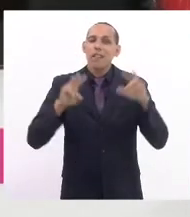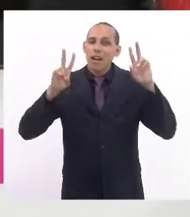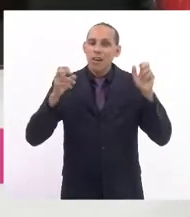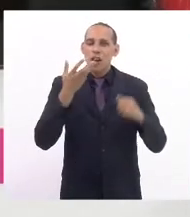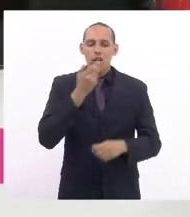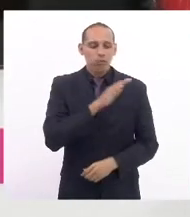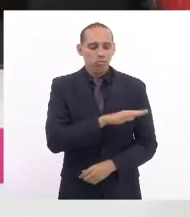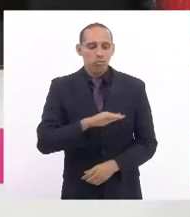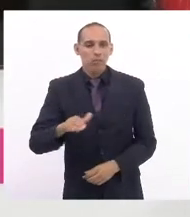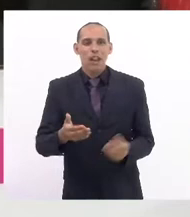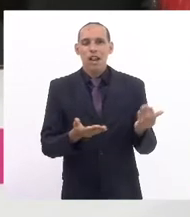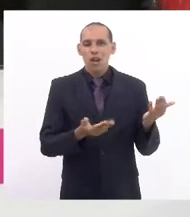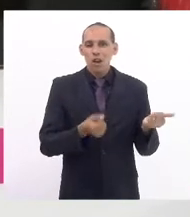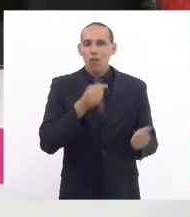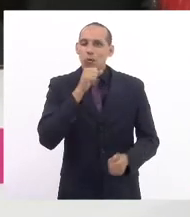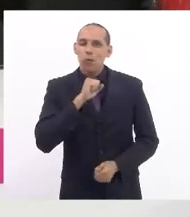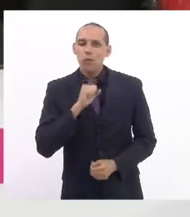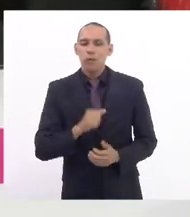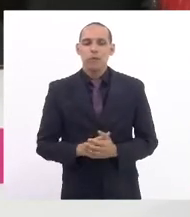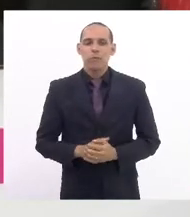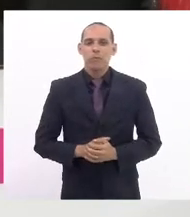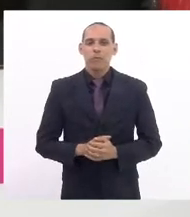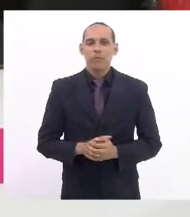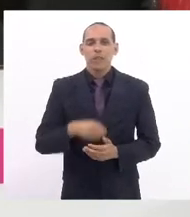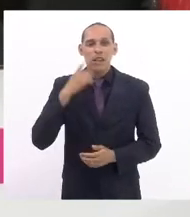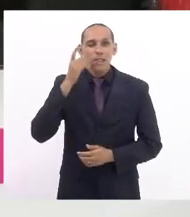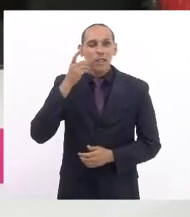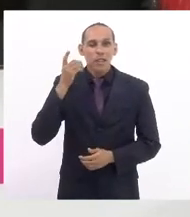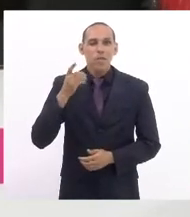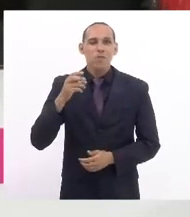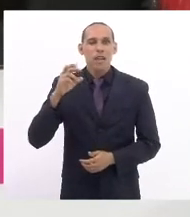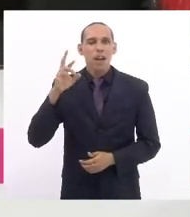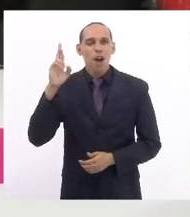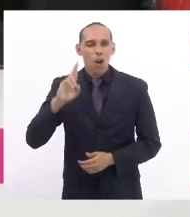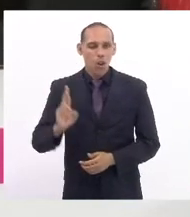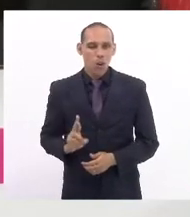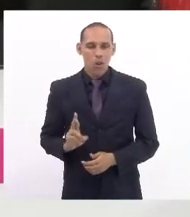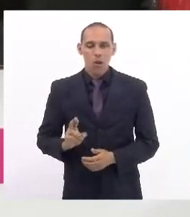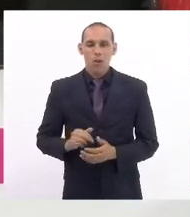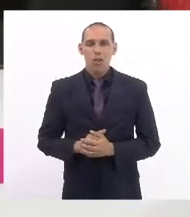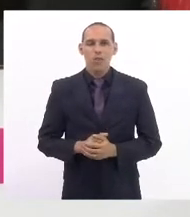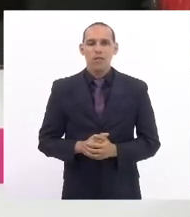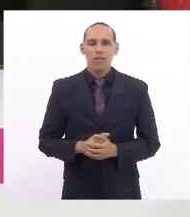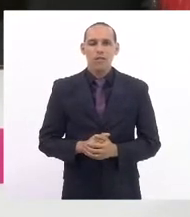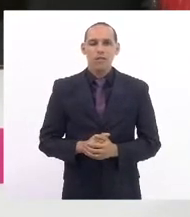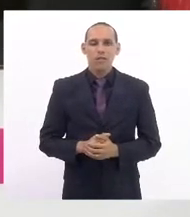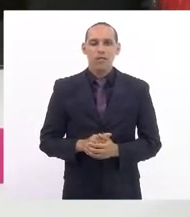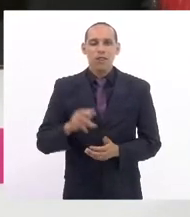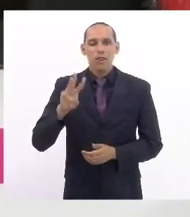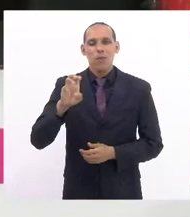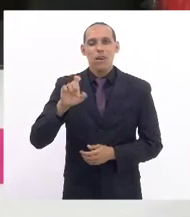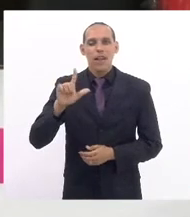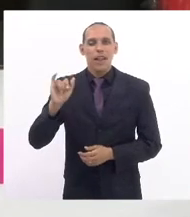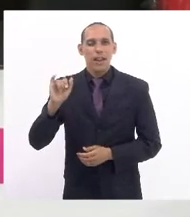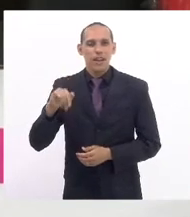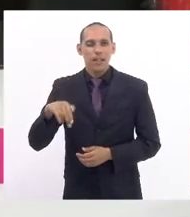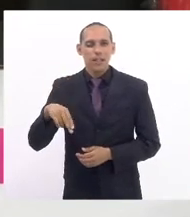criança adolescente e idoso deputada Rosane Félix deputado Wellington José